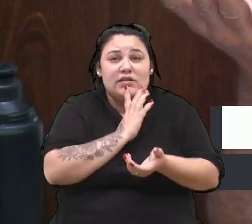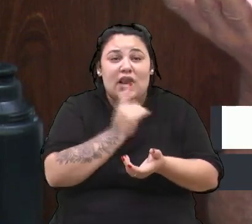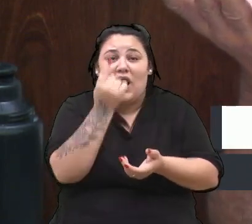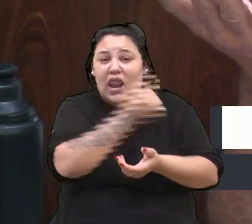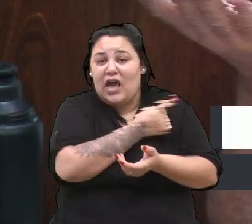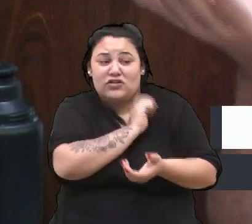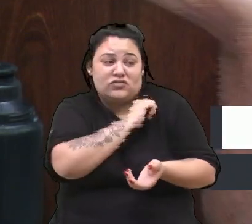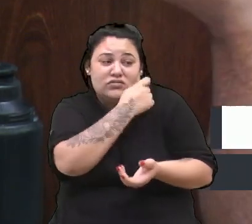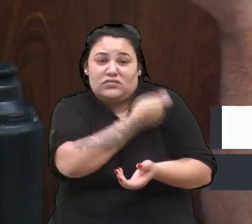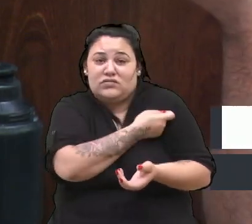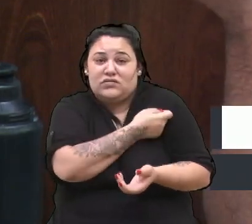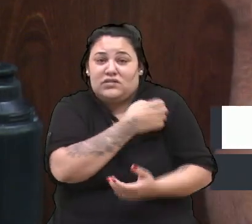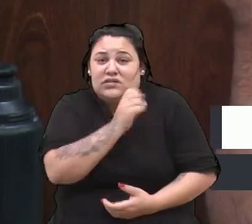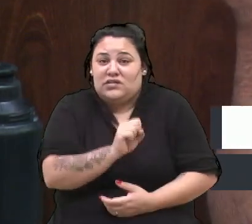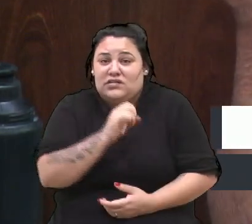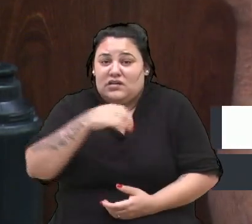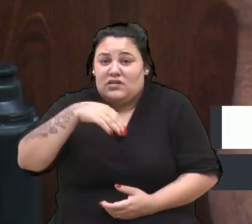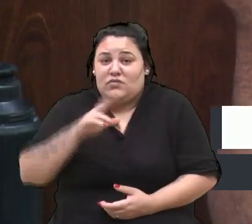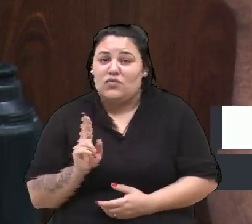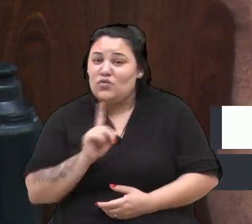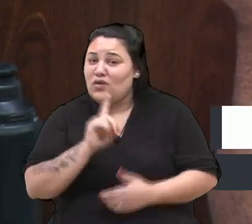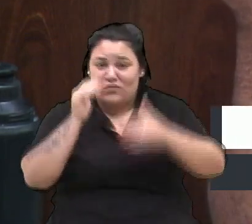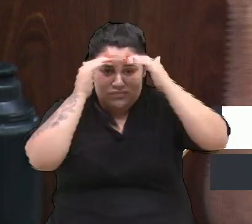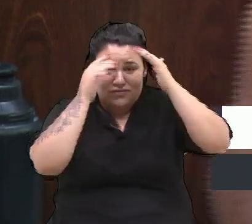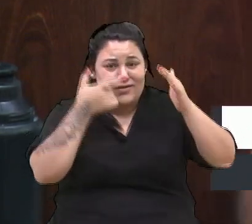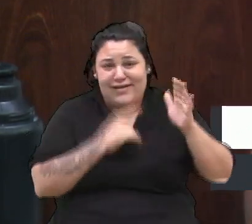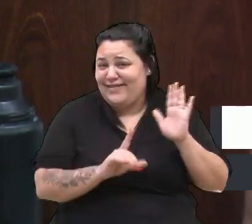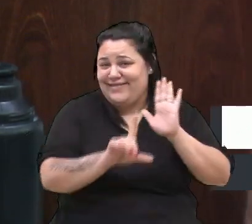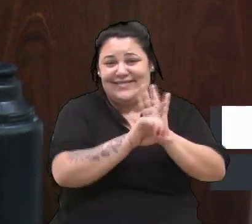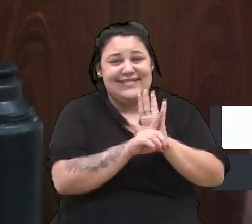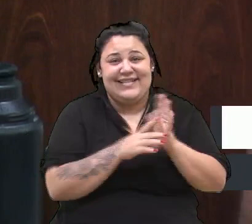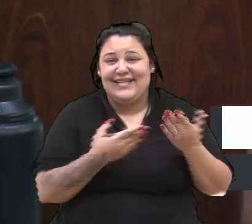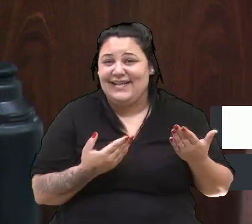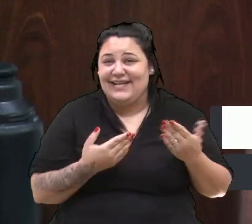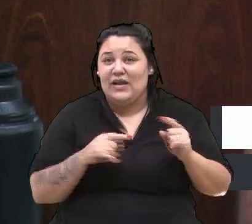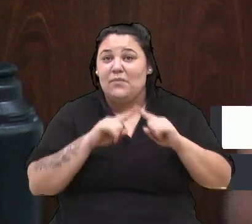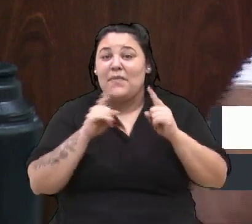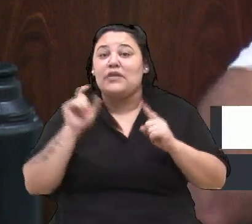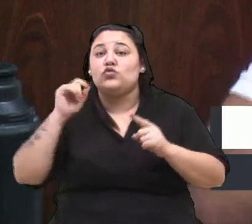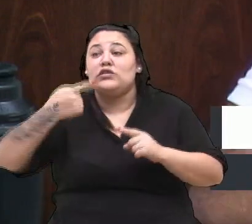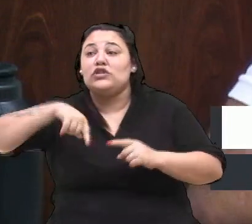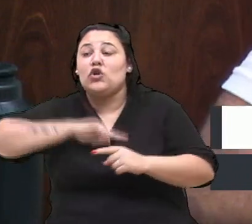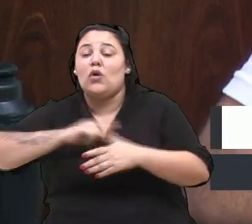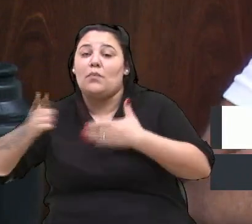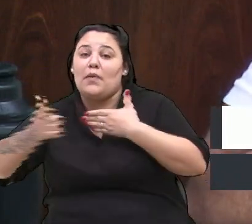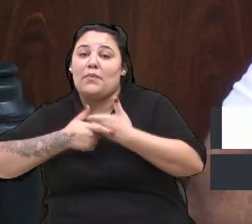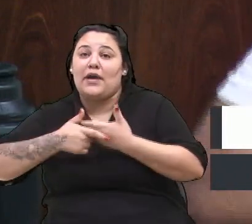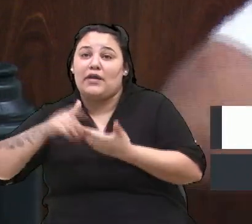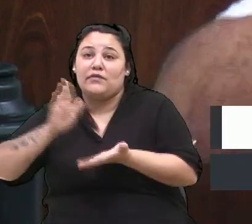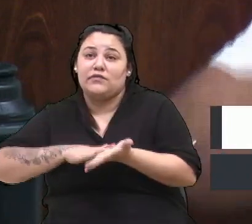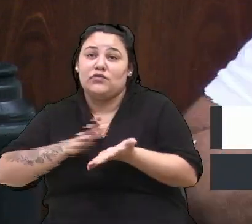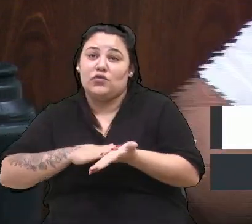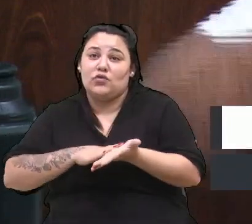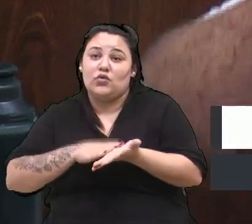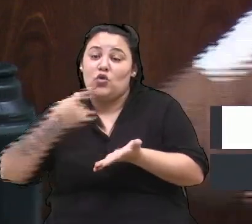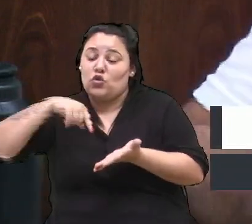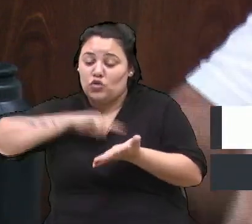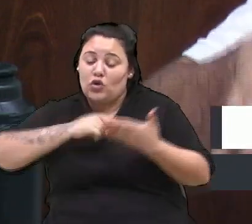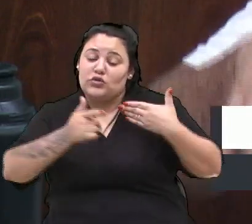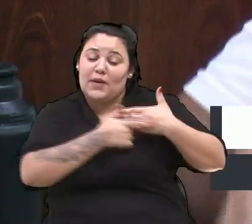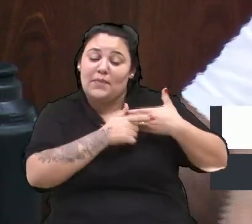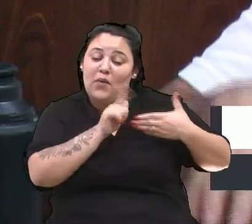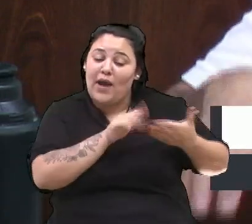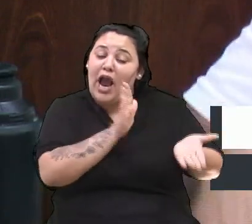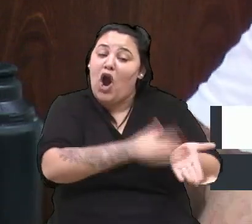fiscais na SMU, não vai se cumprir a lei. Mas, então, daí o que a gente tem que fazer? O que nos compete é cobrar do Poder